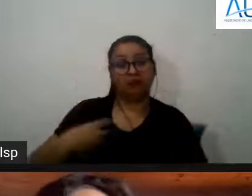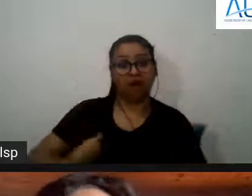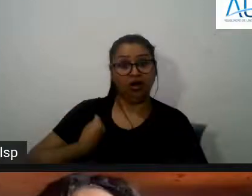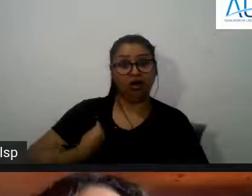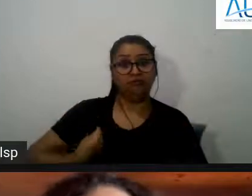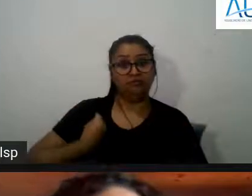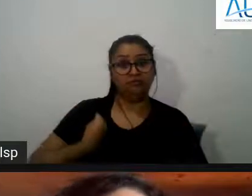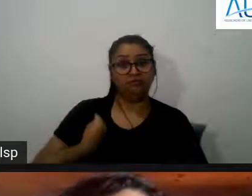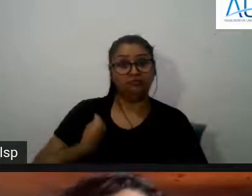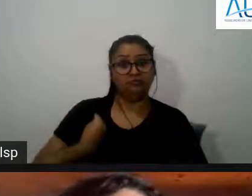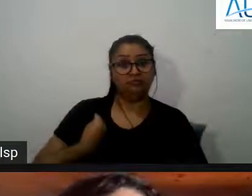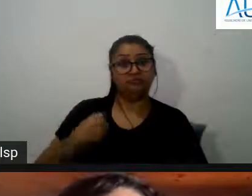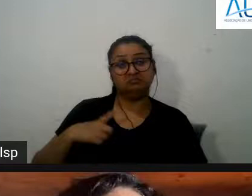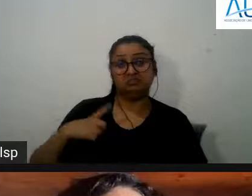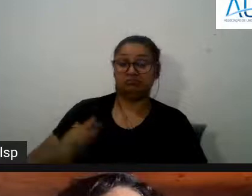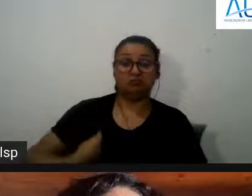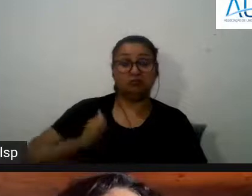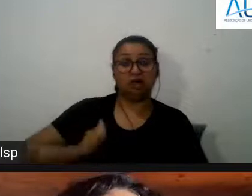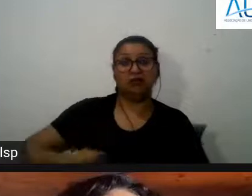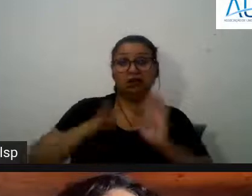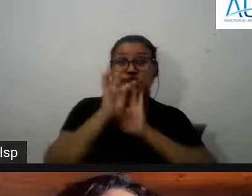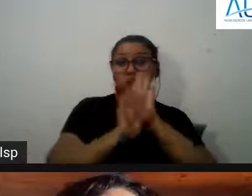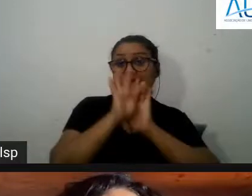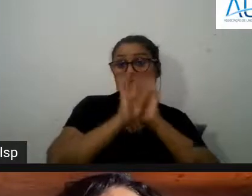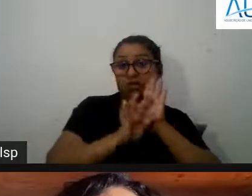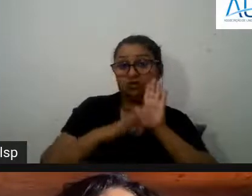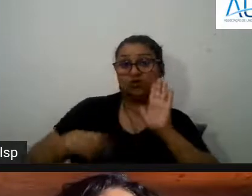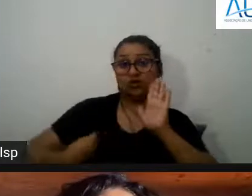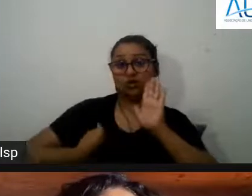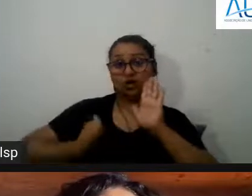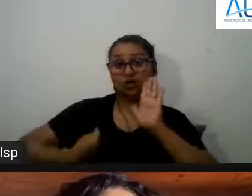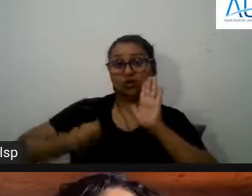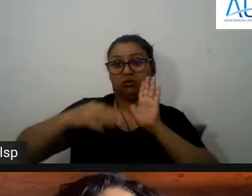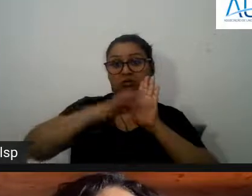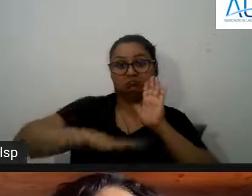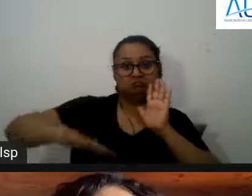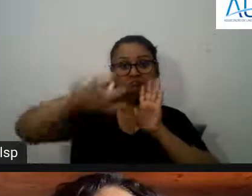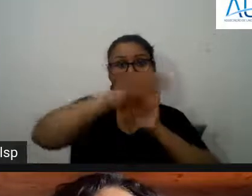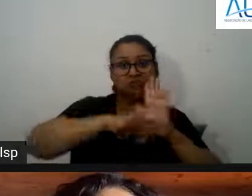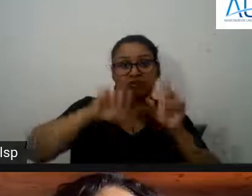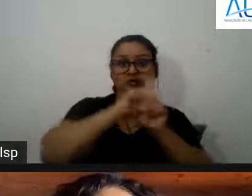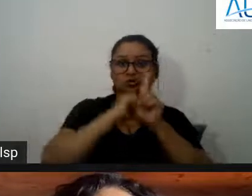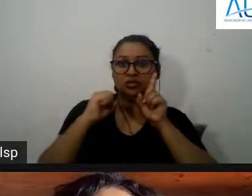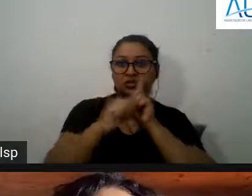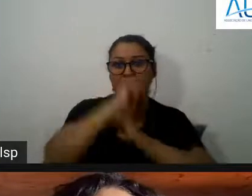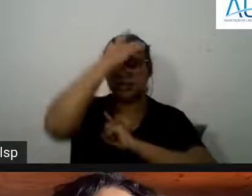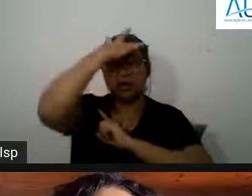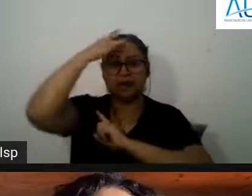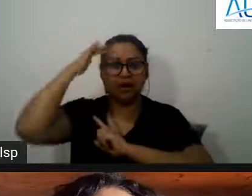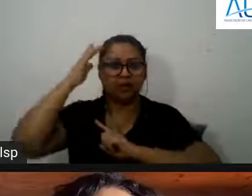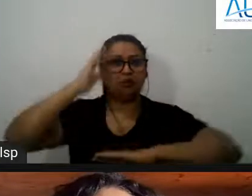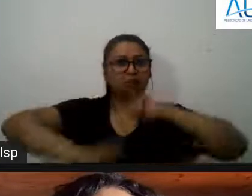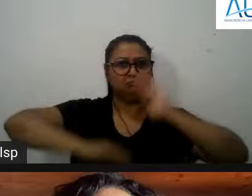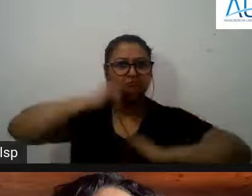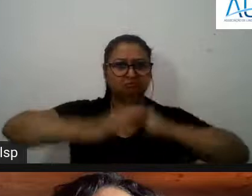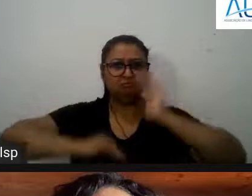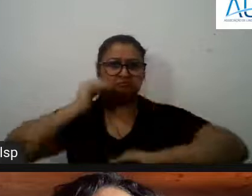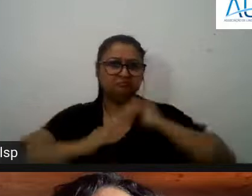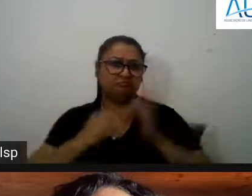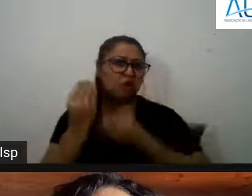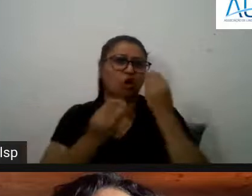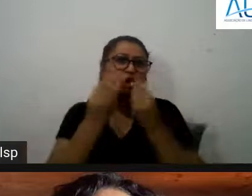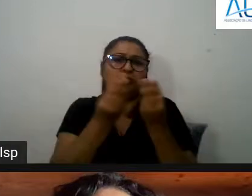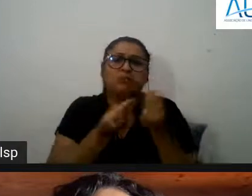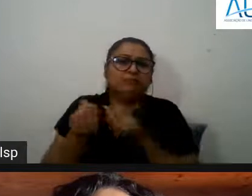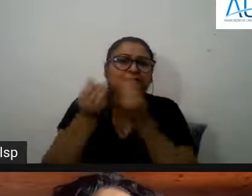interessante é que tem vida o texto tem vida circula em sociedade as pessoas leem as pessoas consomem as pessoas produzem mas como é que chamar a